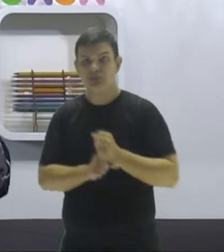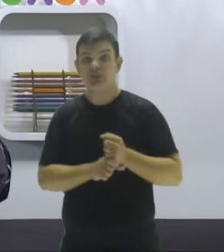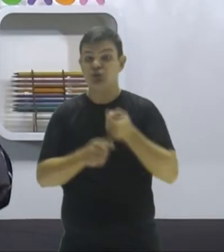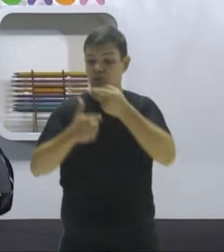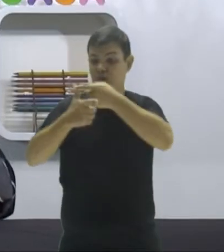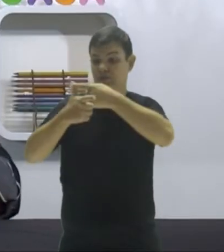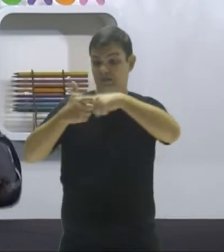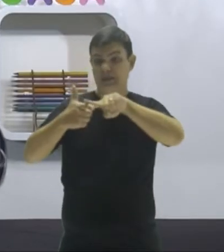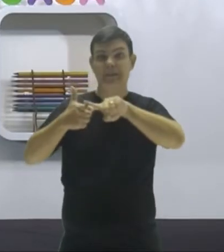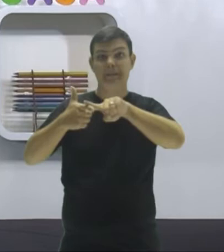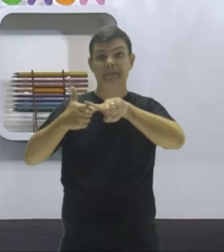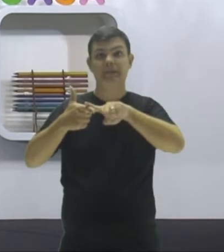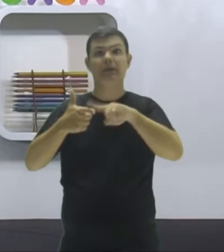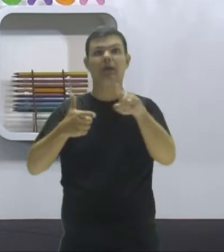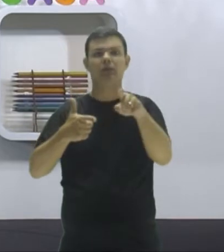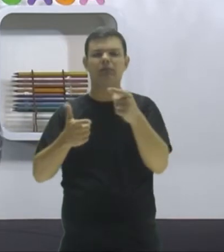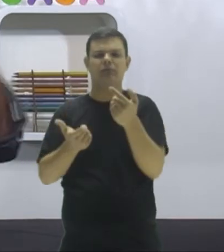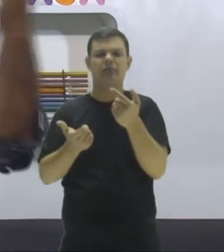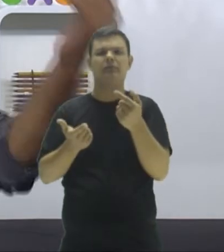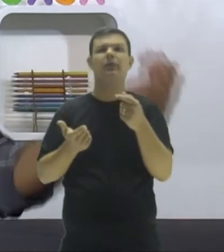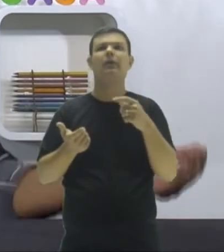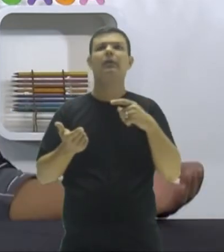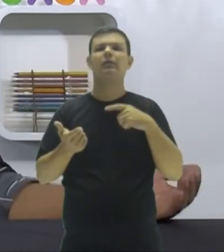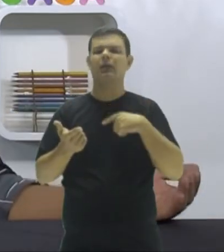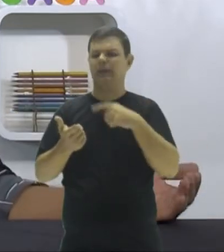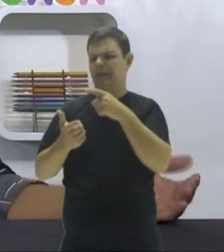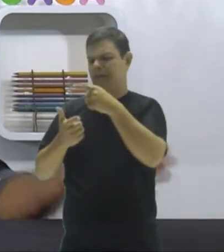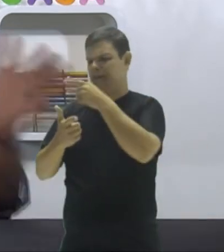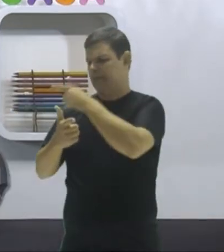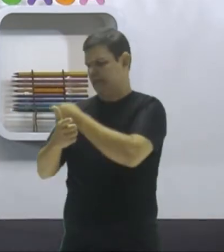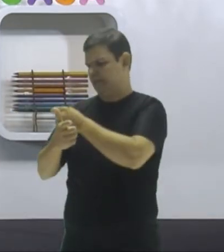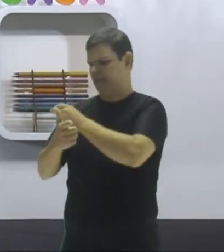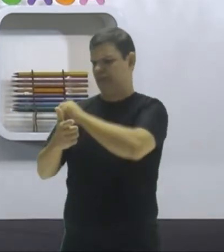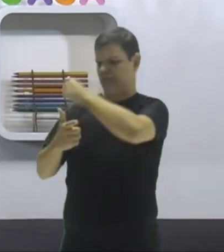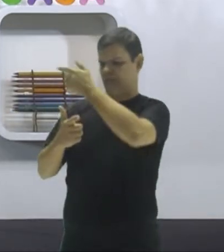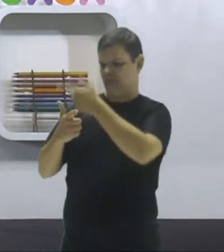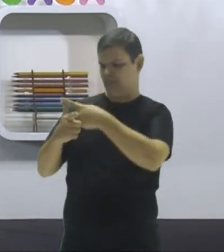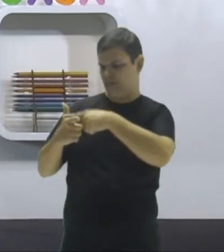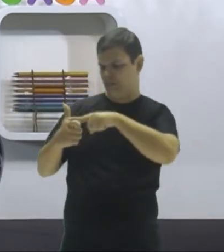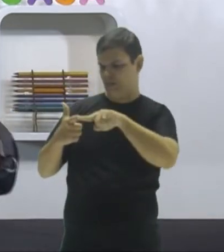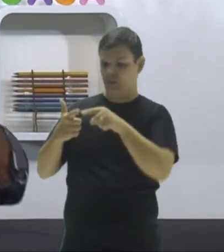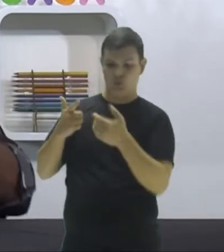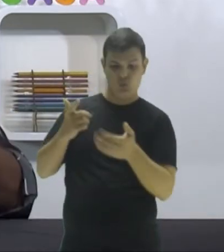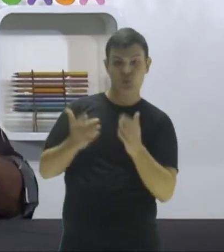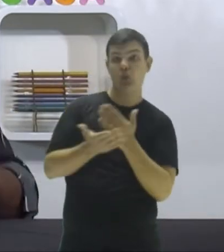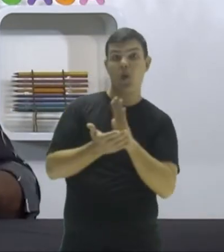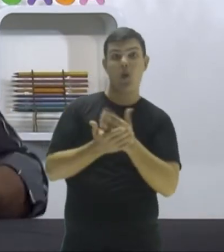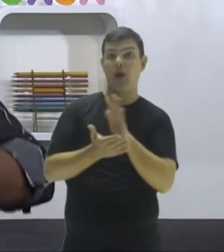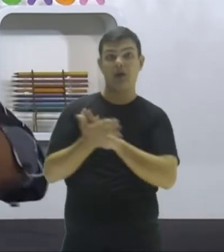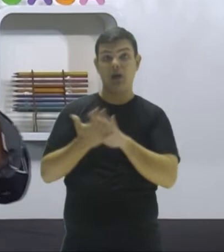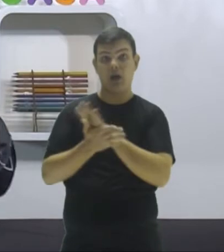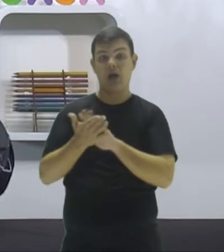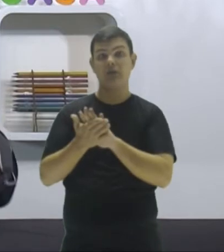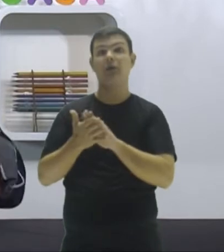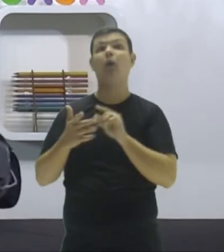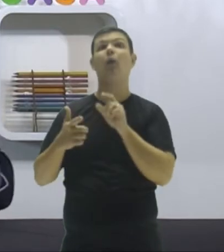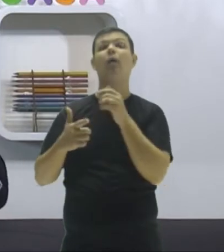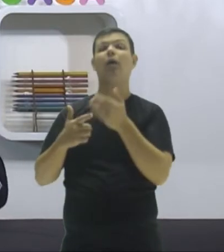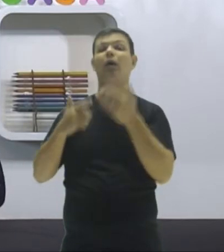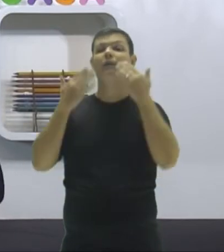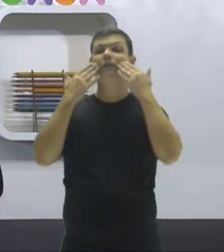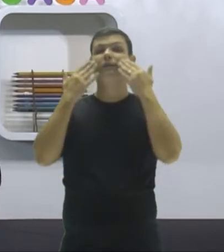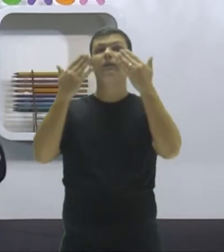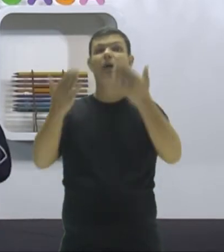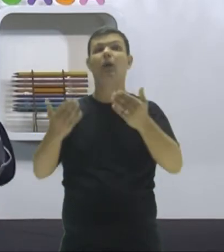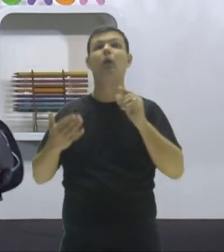e nessa divisão, o seu divisor, ao dividir o dividendo, não deixar resto, significa dizer que nós estamos diante do